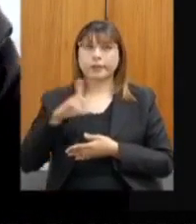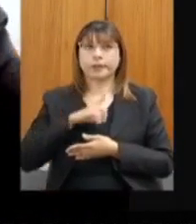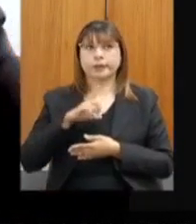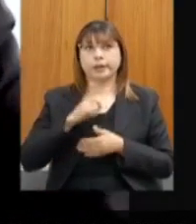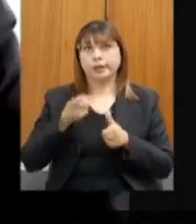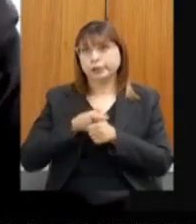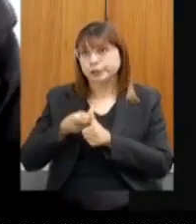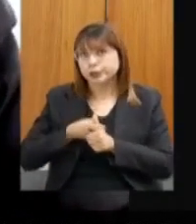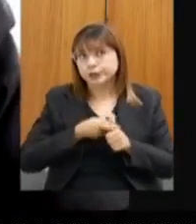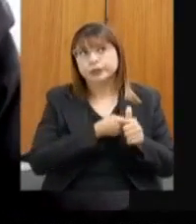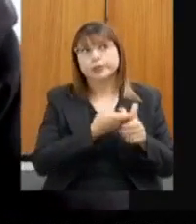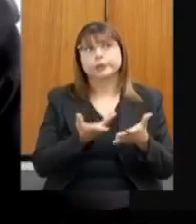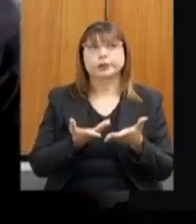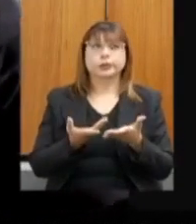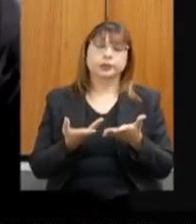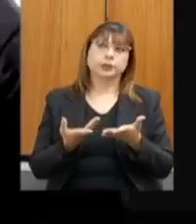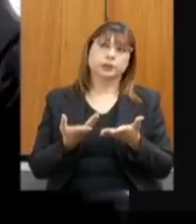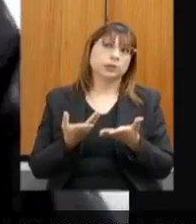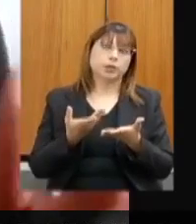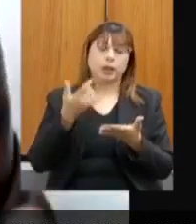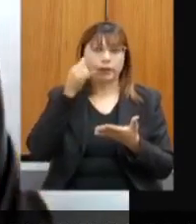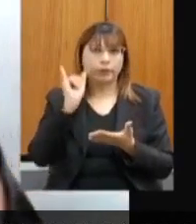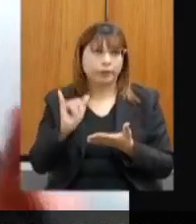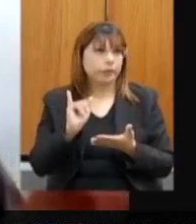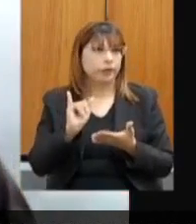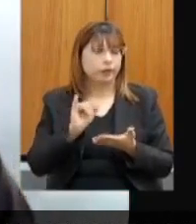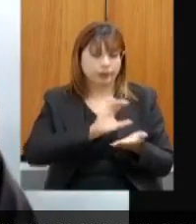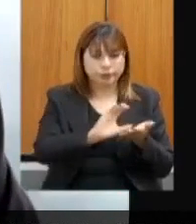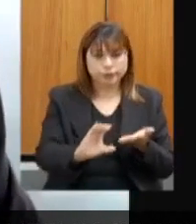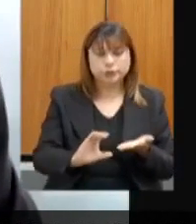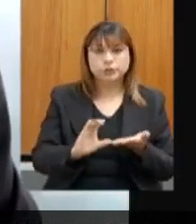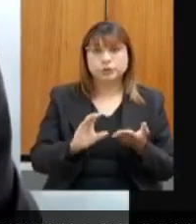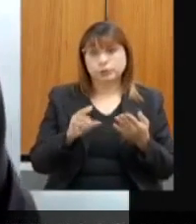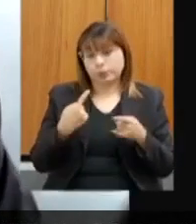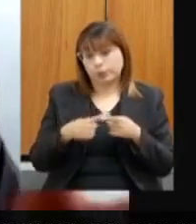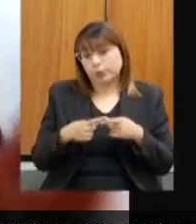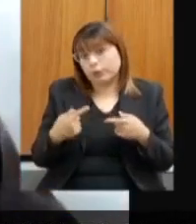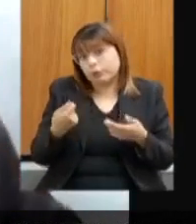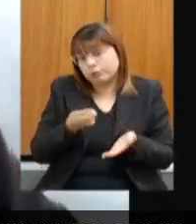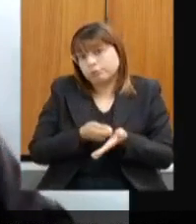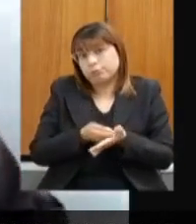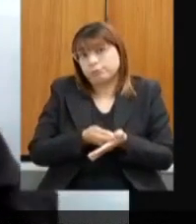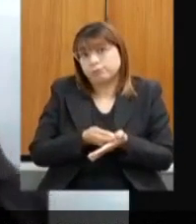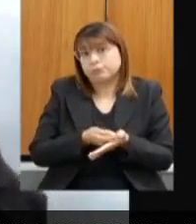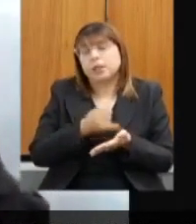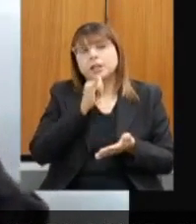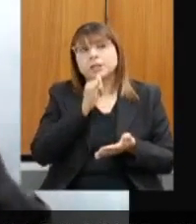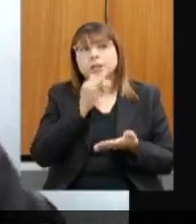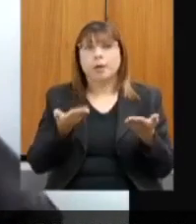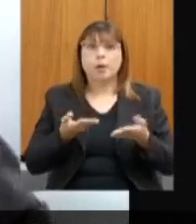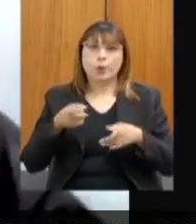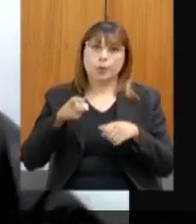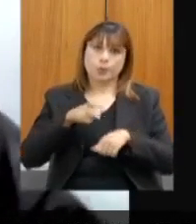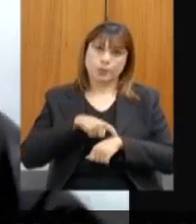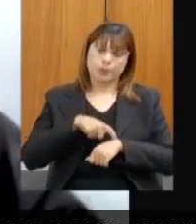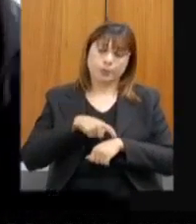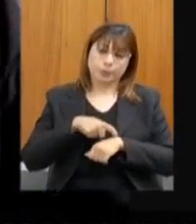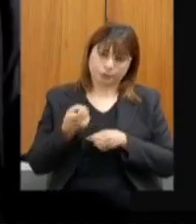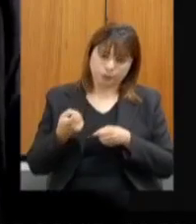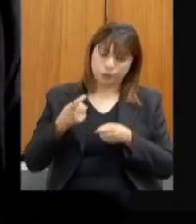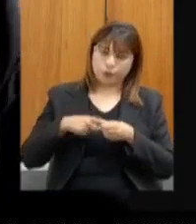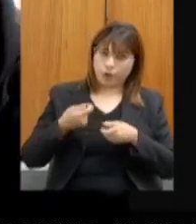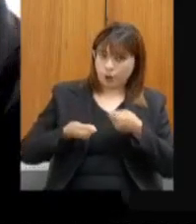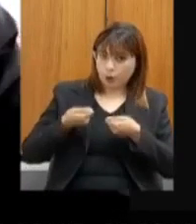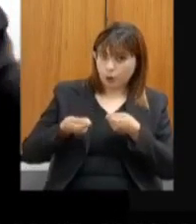enfim, sacrificando investimentos porque o momento exigiu. Eu estou entre aqueles que acho, por exemplo, agora, na retomada da economia,